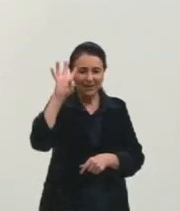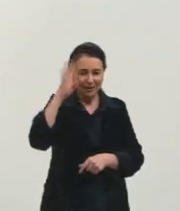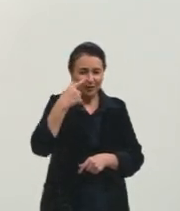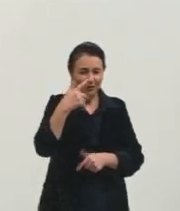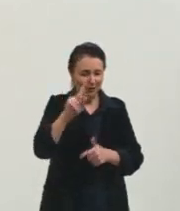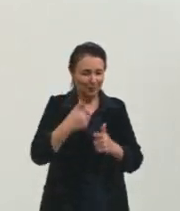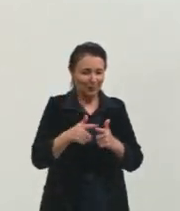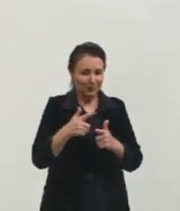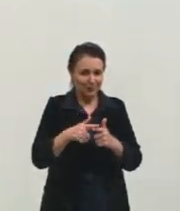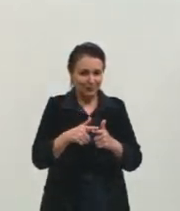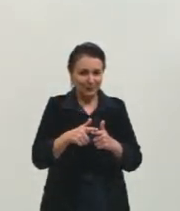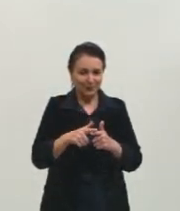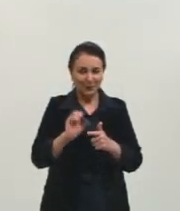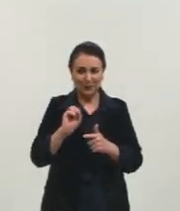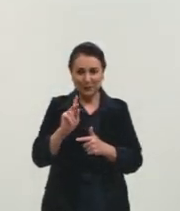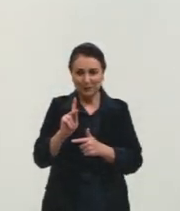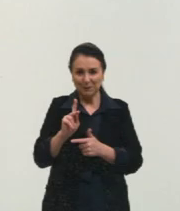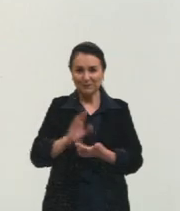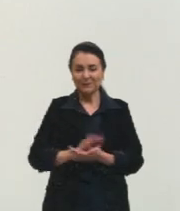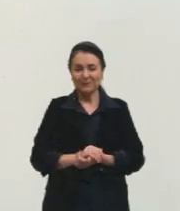problema, tá, gurizada?